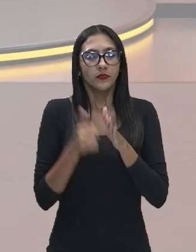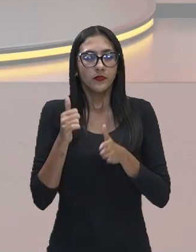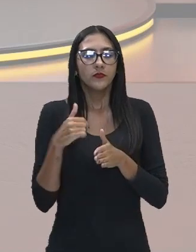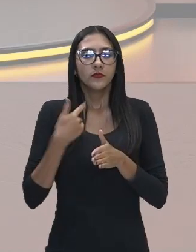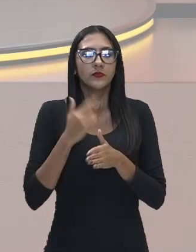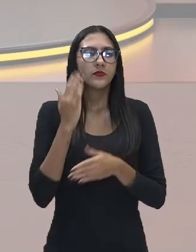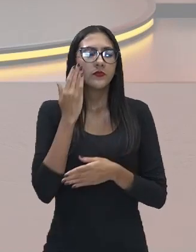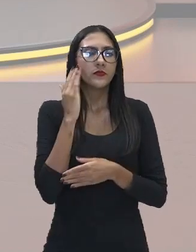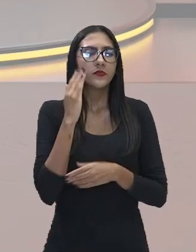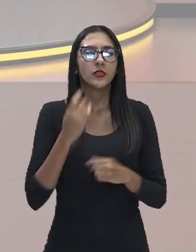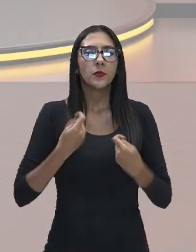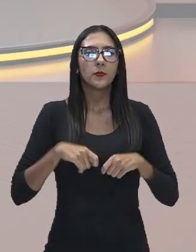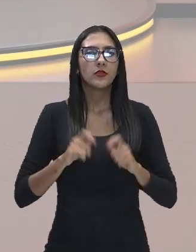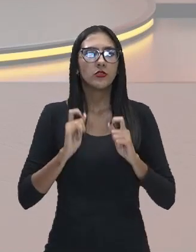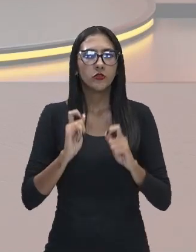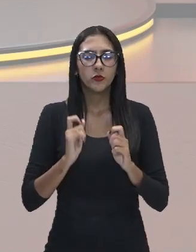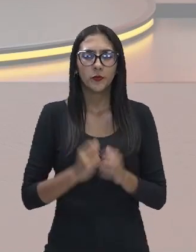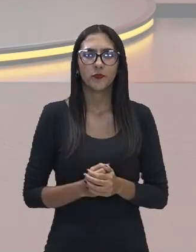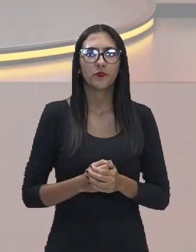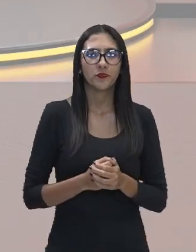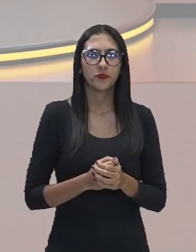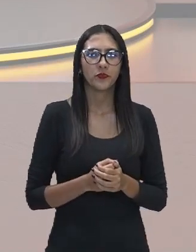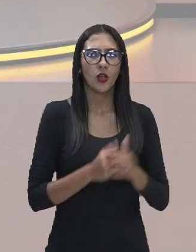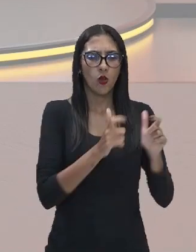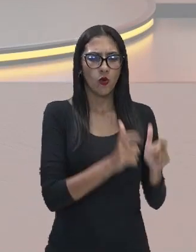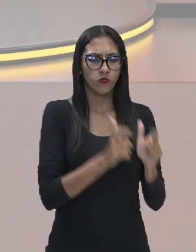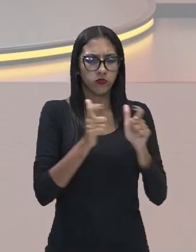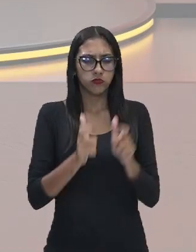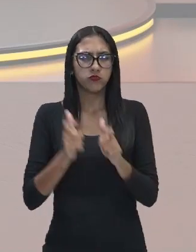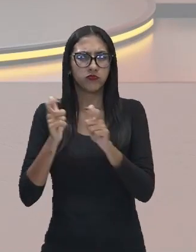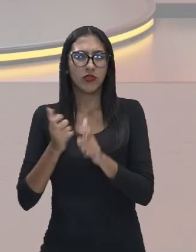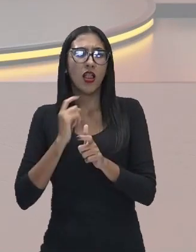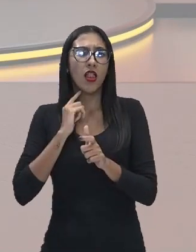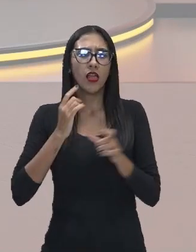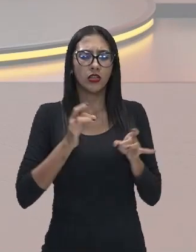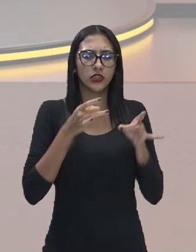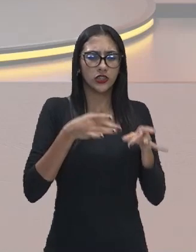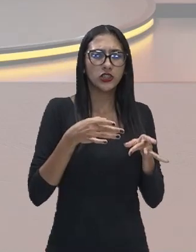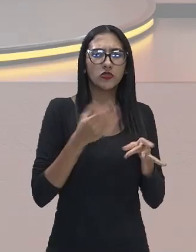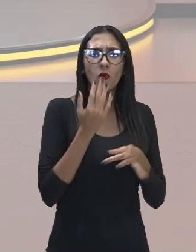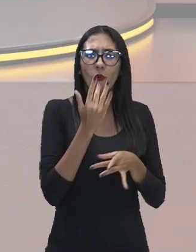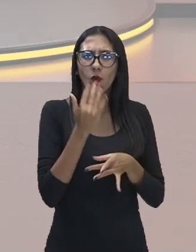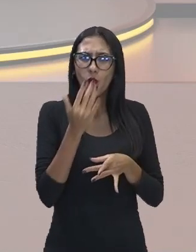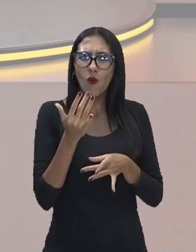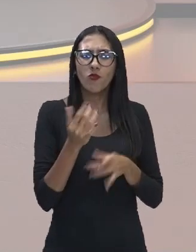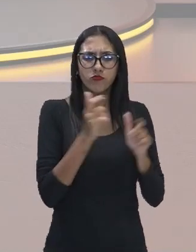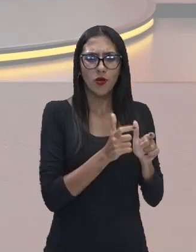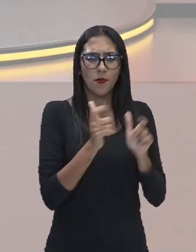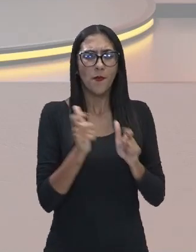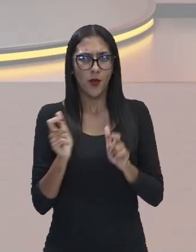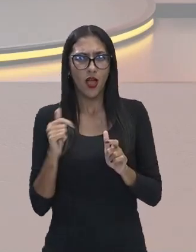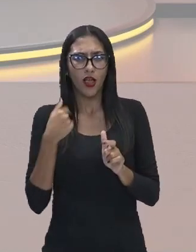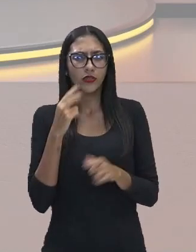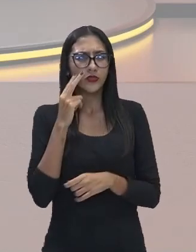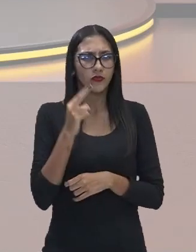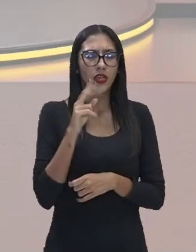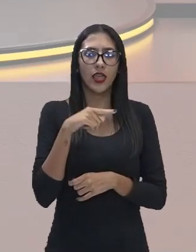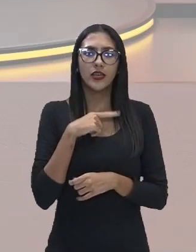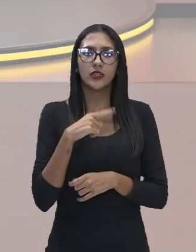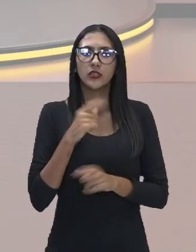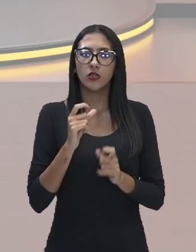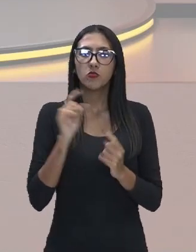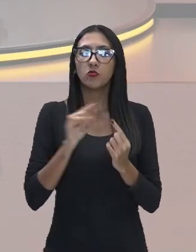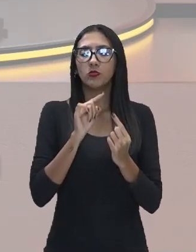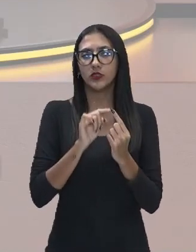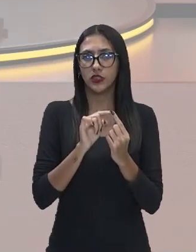gente tem que entender que aquelas lixeiras que têm cores diferentes que nós vemos aí em alguns lugares, elas têm um motivo.